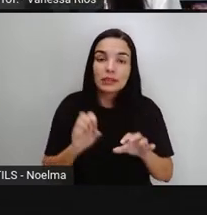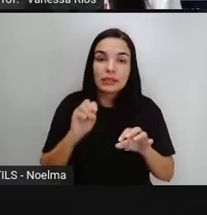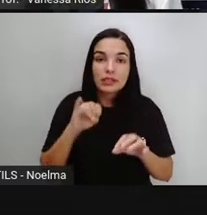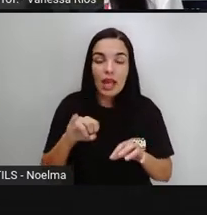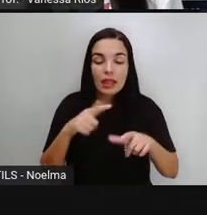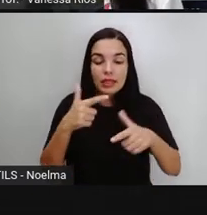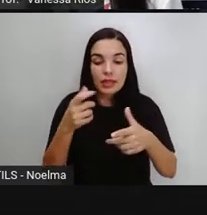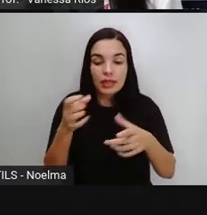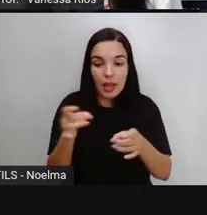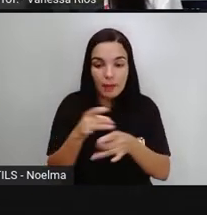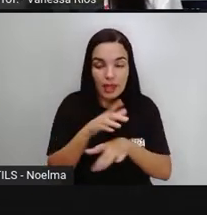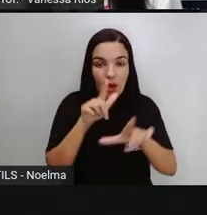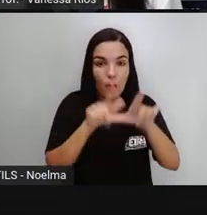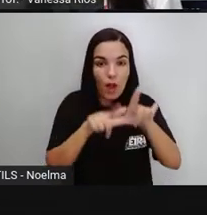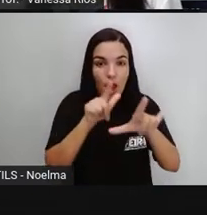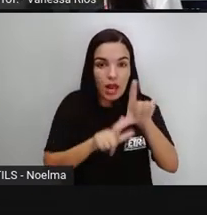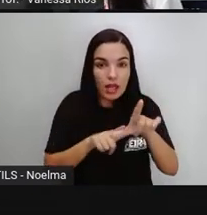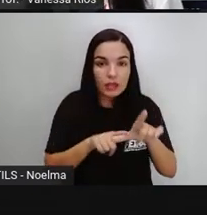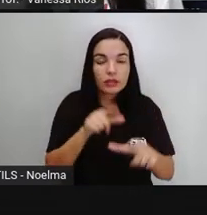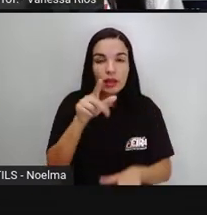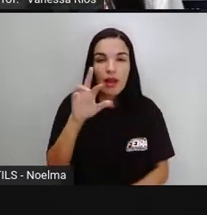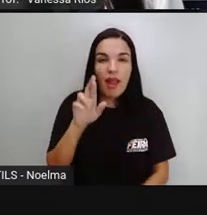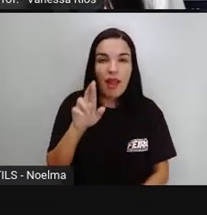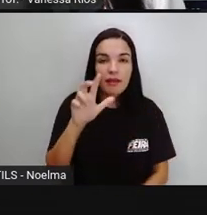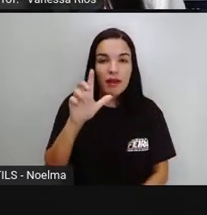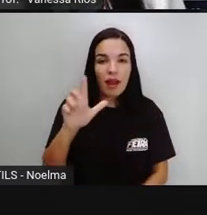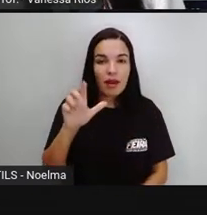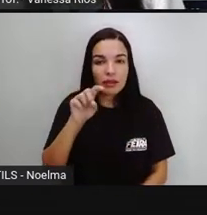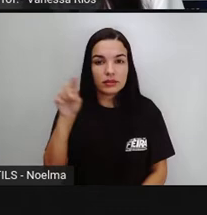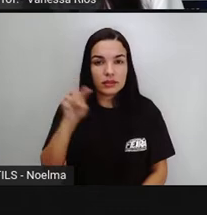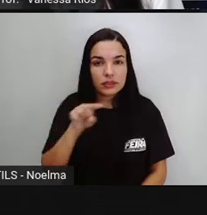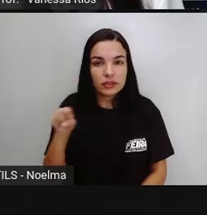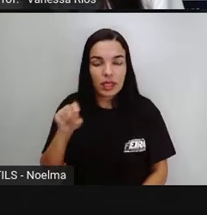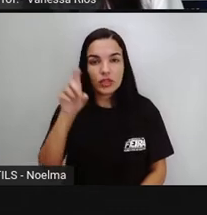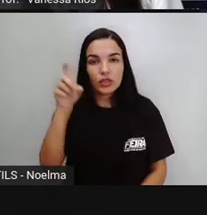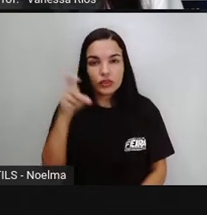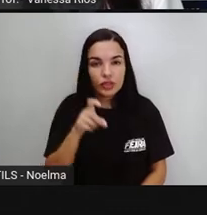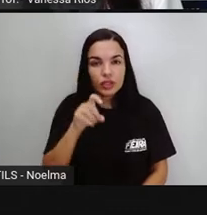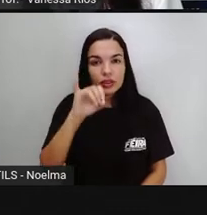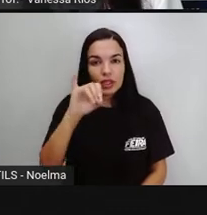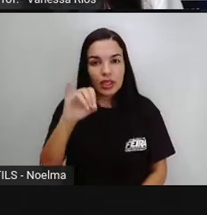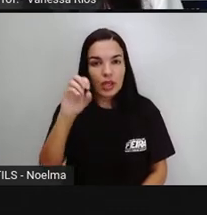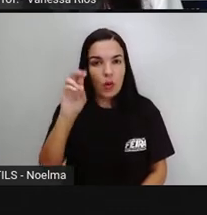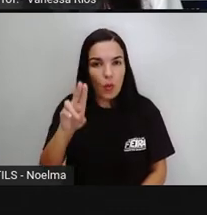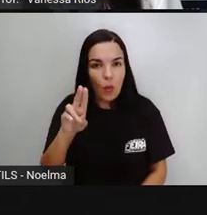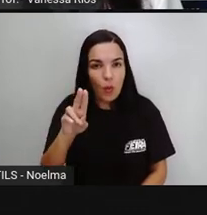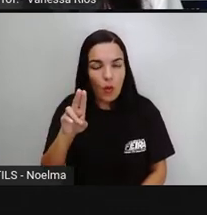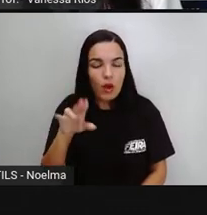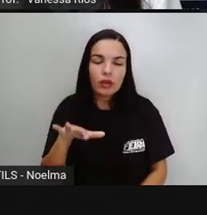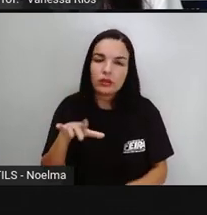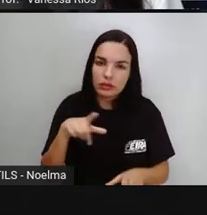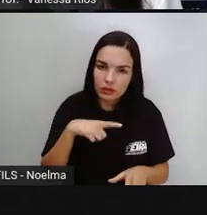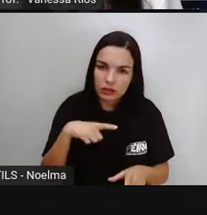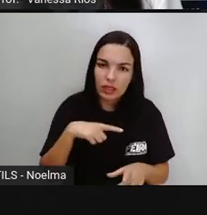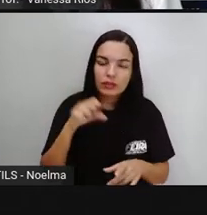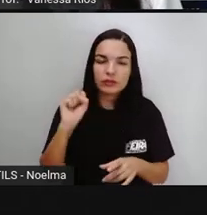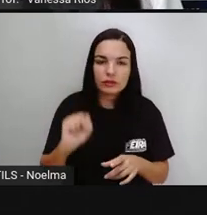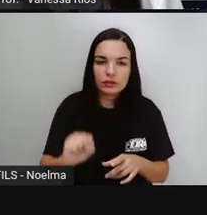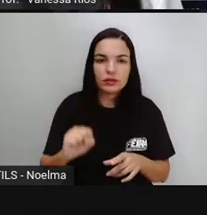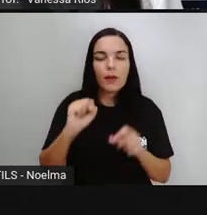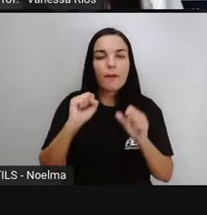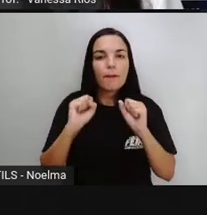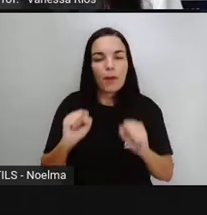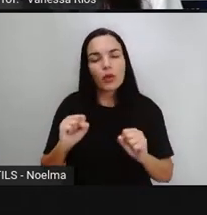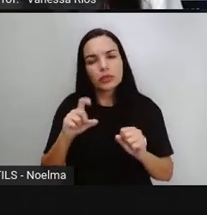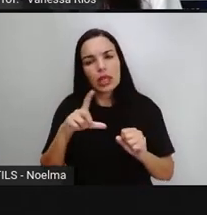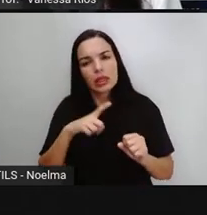a última sílaba for a sílaba tônica. E não precisam aí aparecer com acento. E vão receber